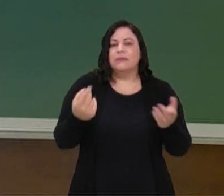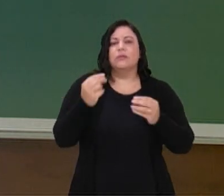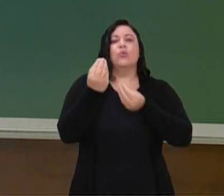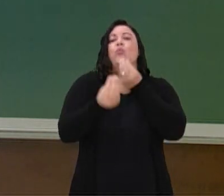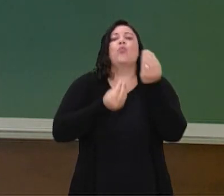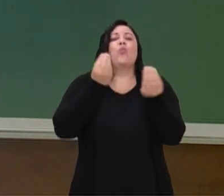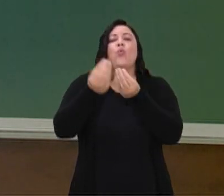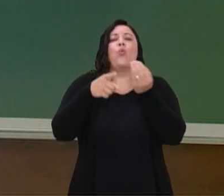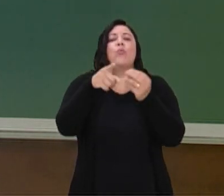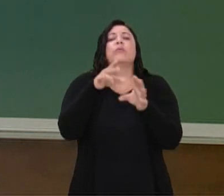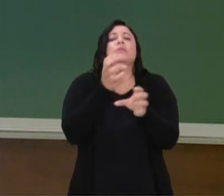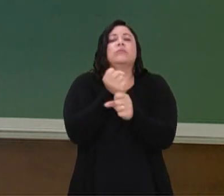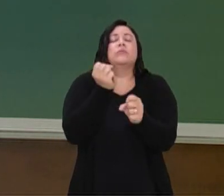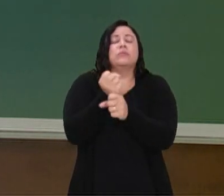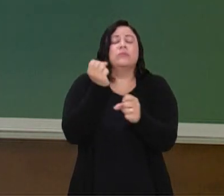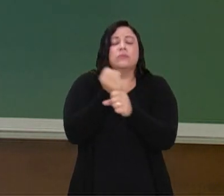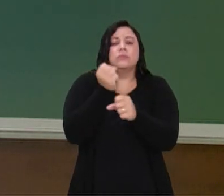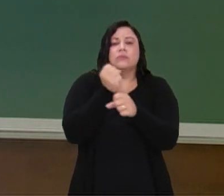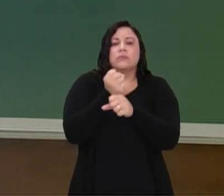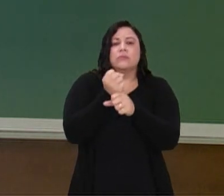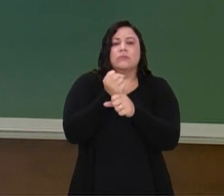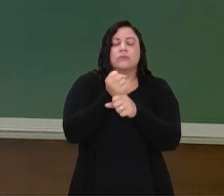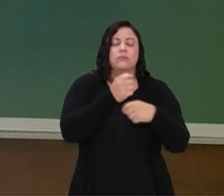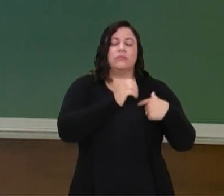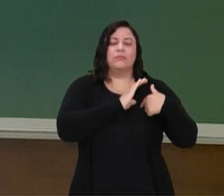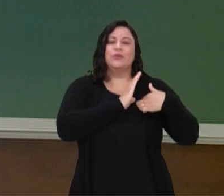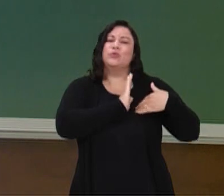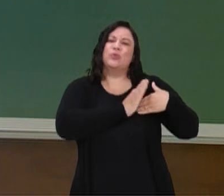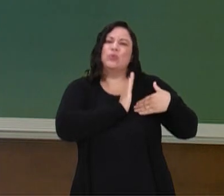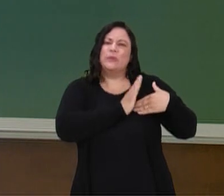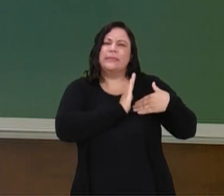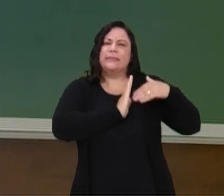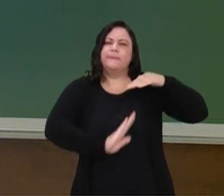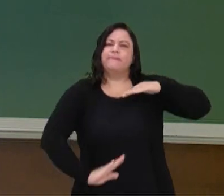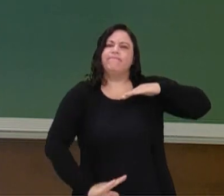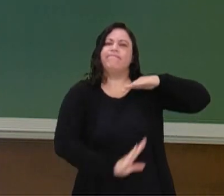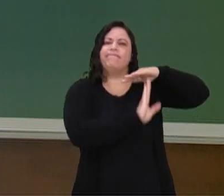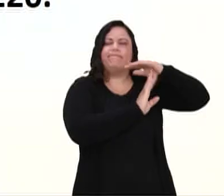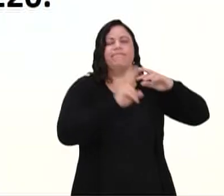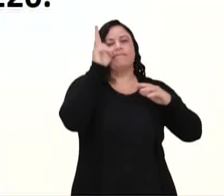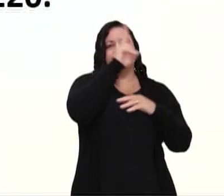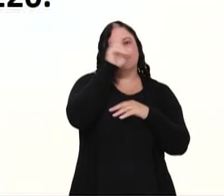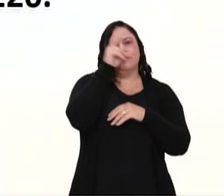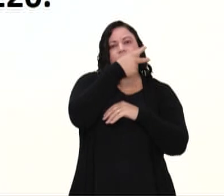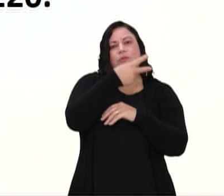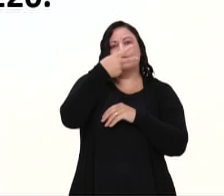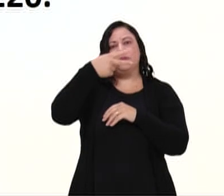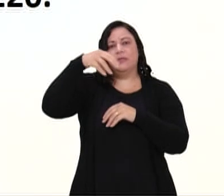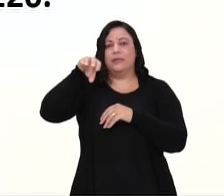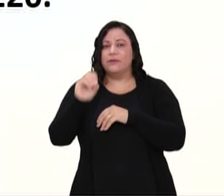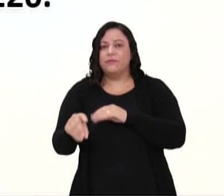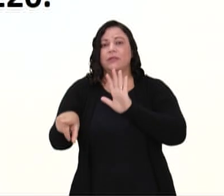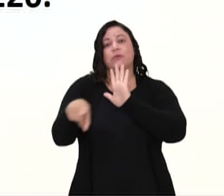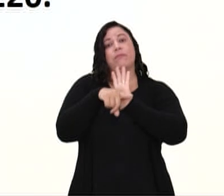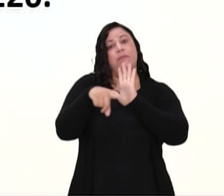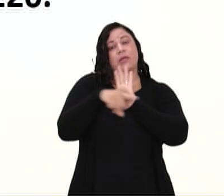você calcula a sua frequência cardíaca máxima. Lembra lá, gente? 220 menos a sua idade. Por